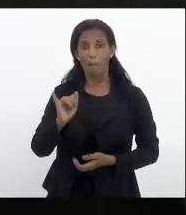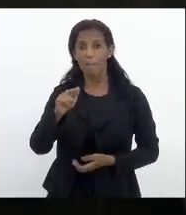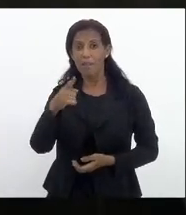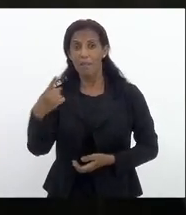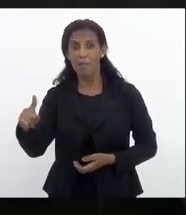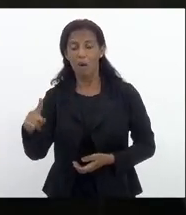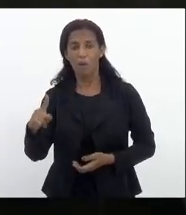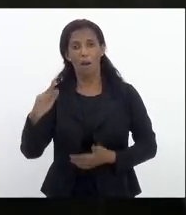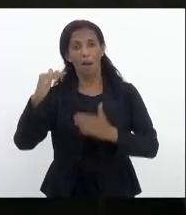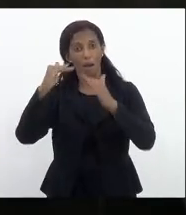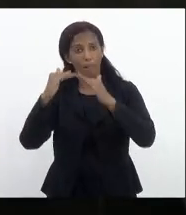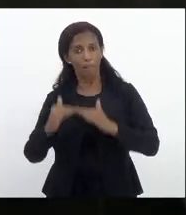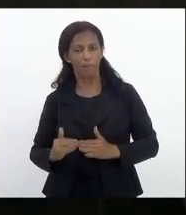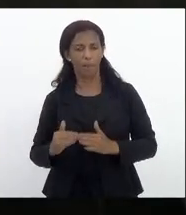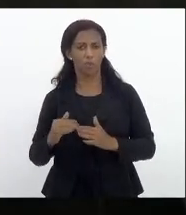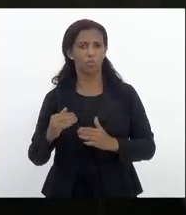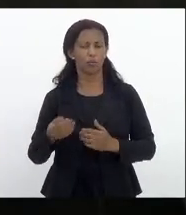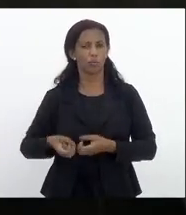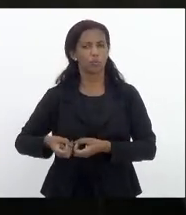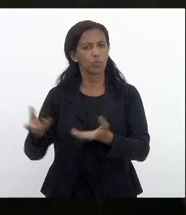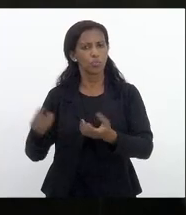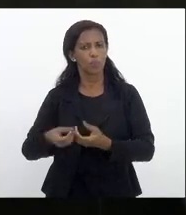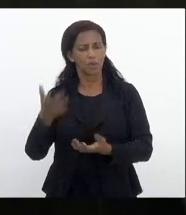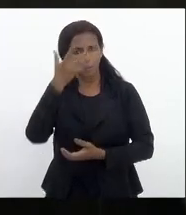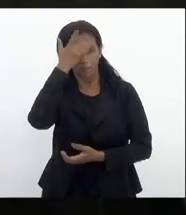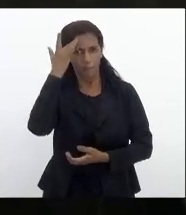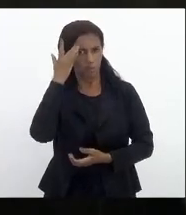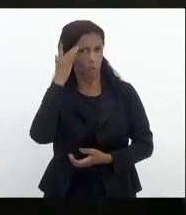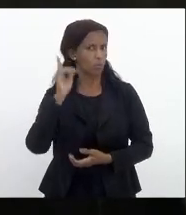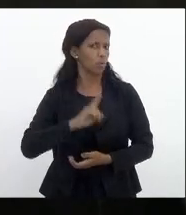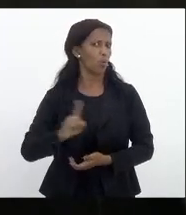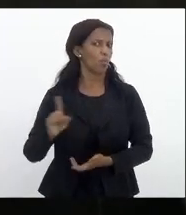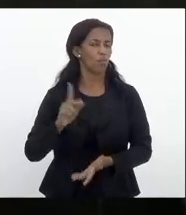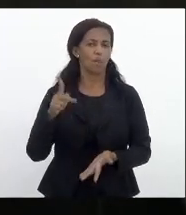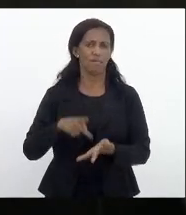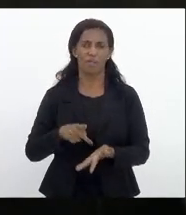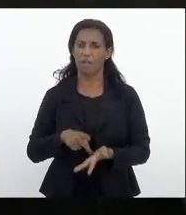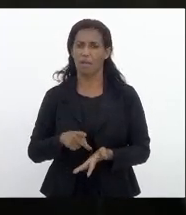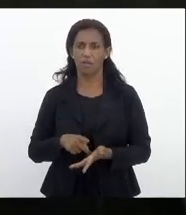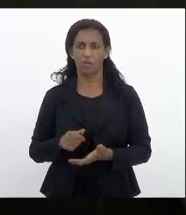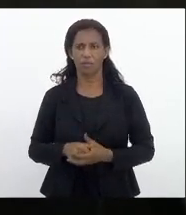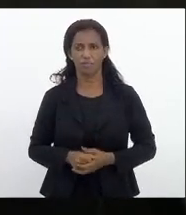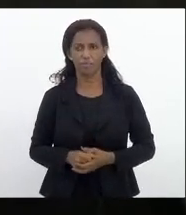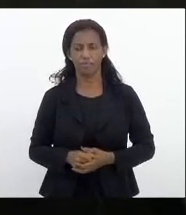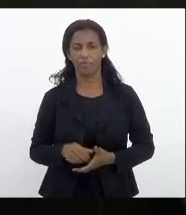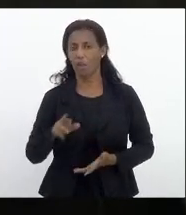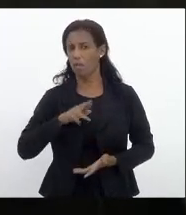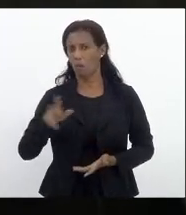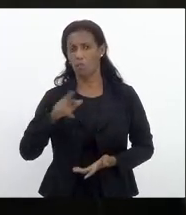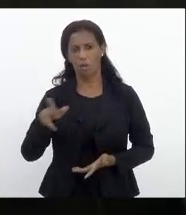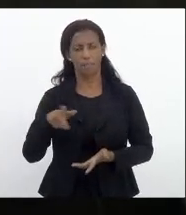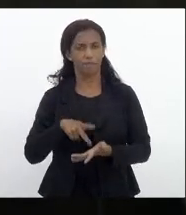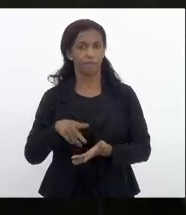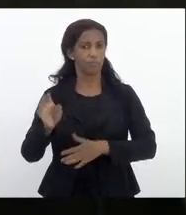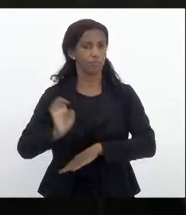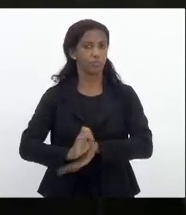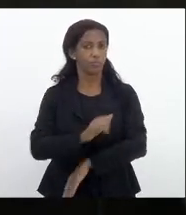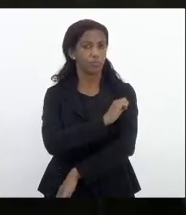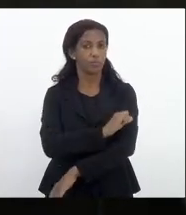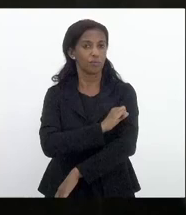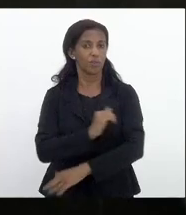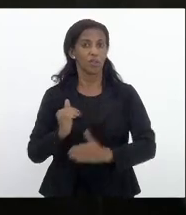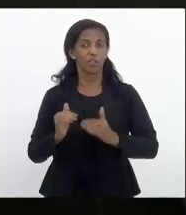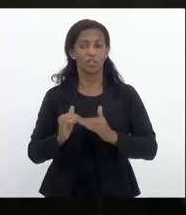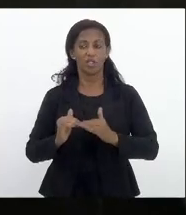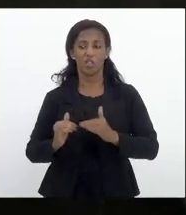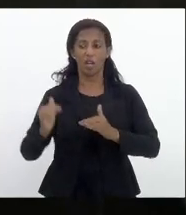menos por ano com despesa com o pessoal então não é verdade não é verdade não é verdade que o estado do Rio de Janeiro esteja